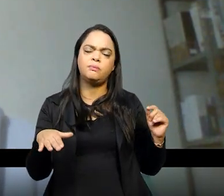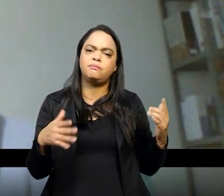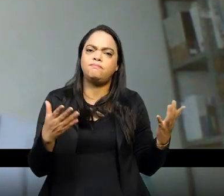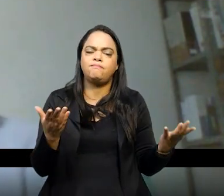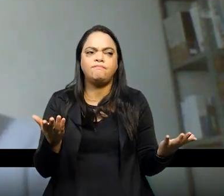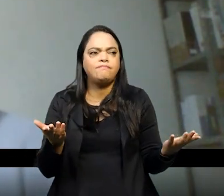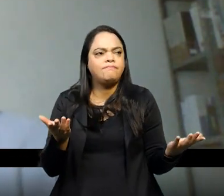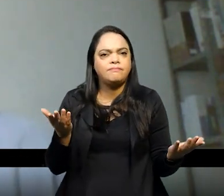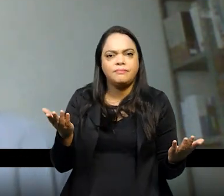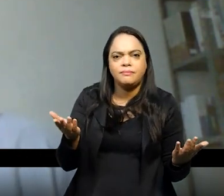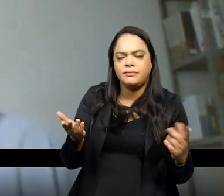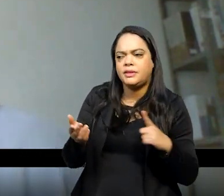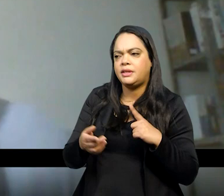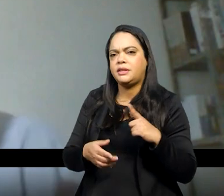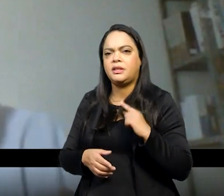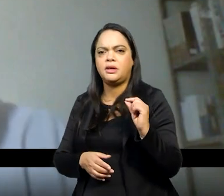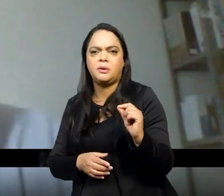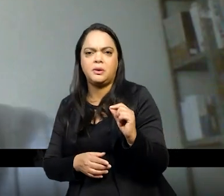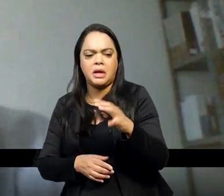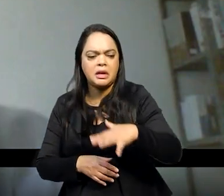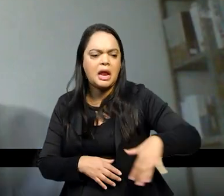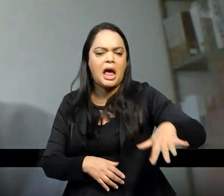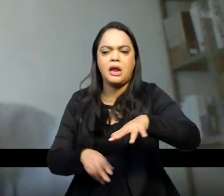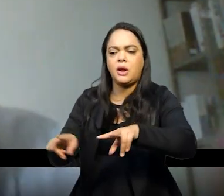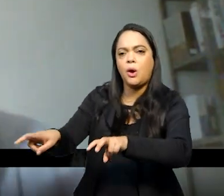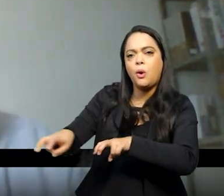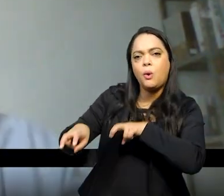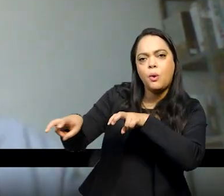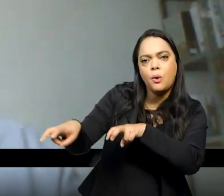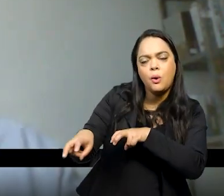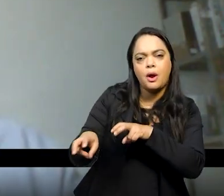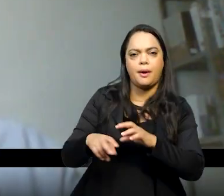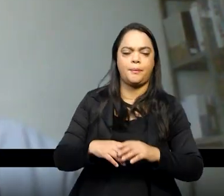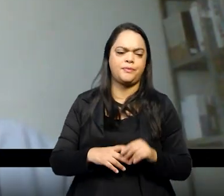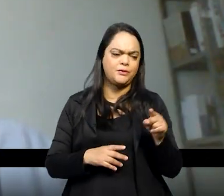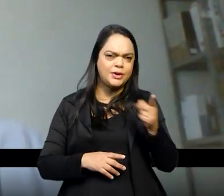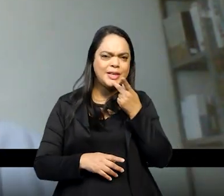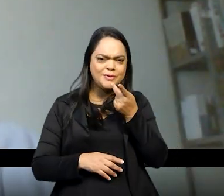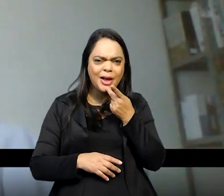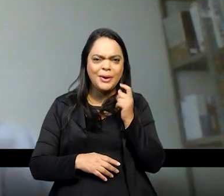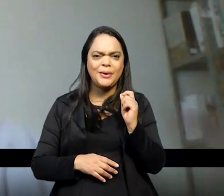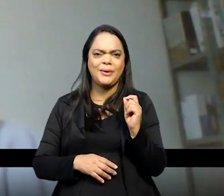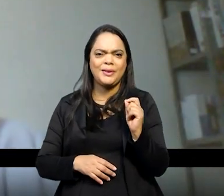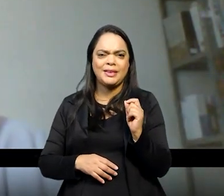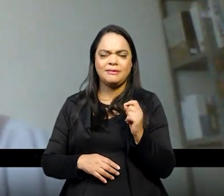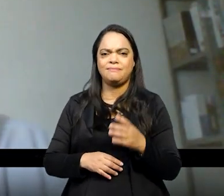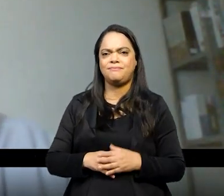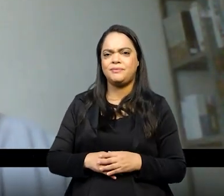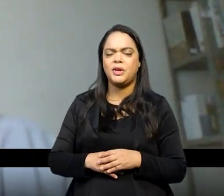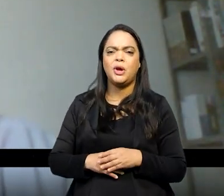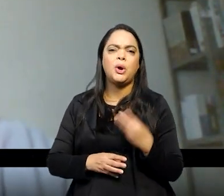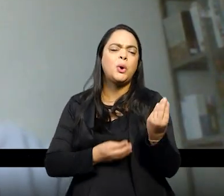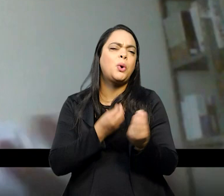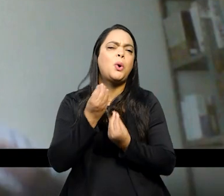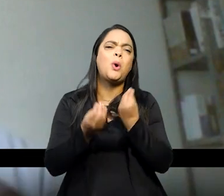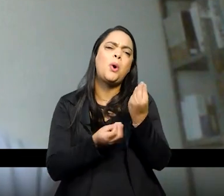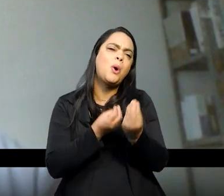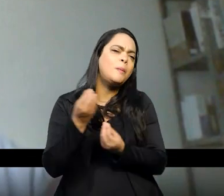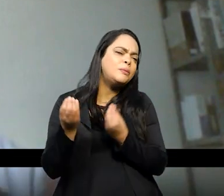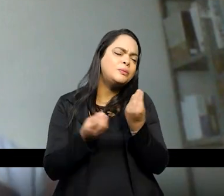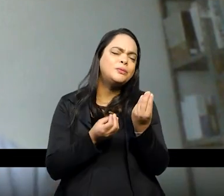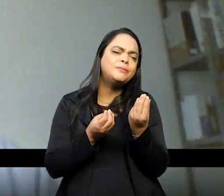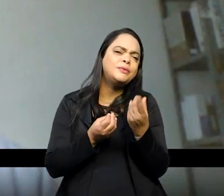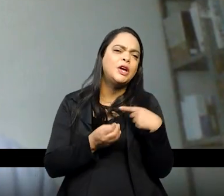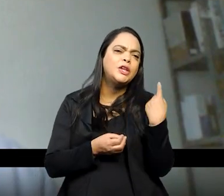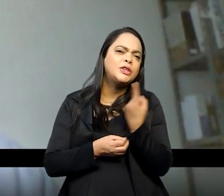no meio plano no meio rural pegando essa sua última parte aí o falou o o senhor sugeriria pra nós que estamos construindo